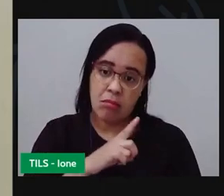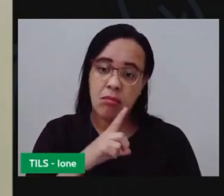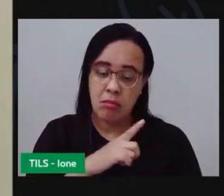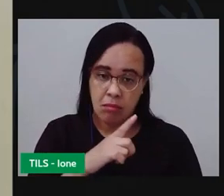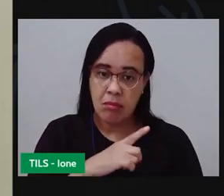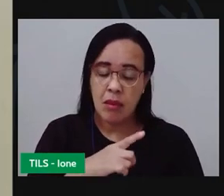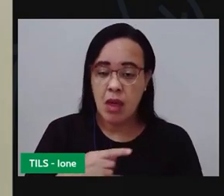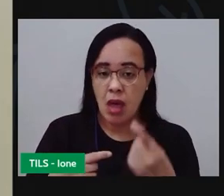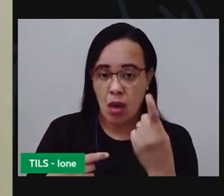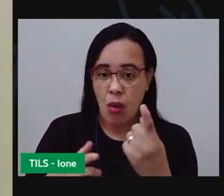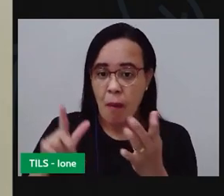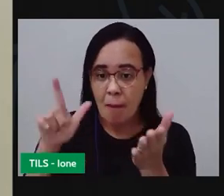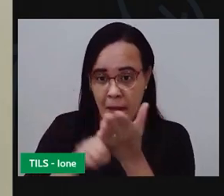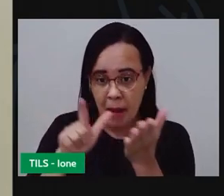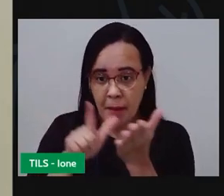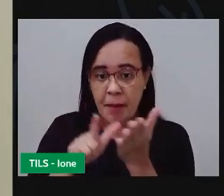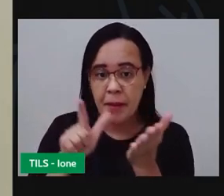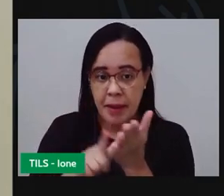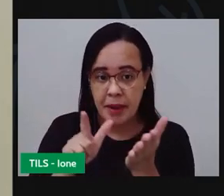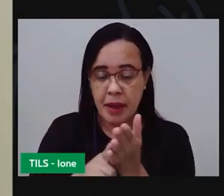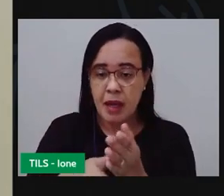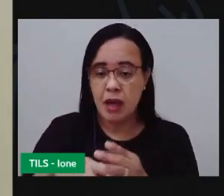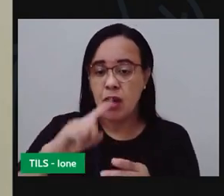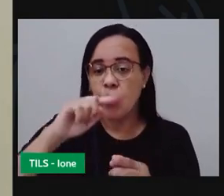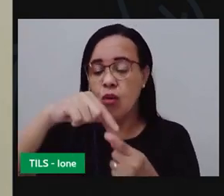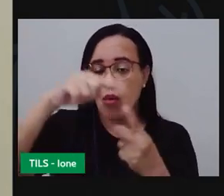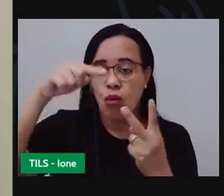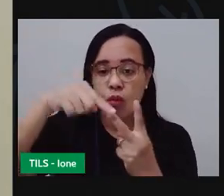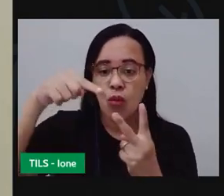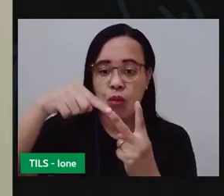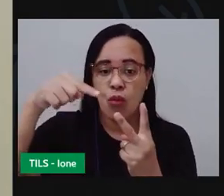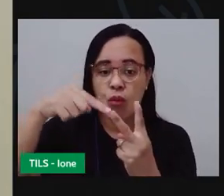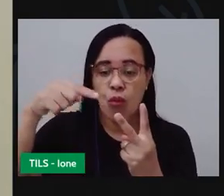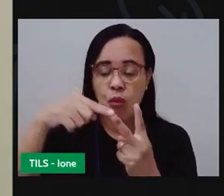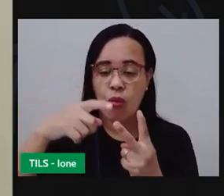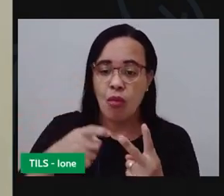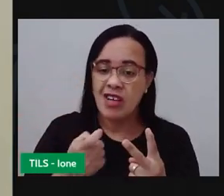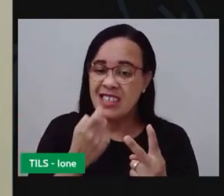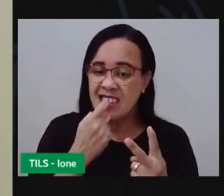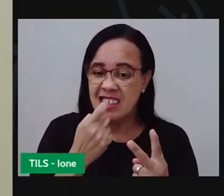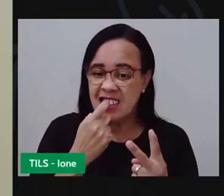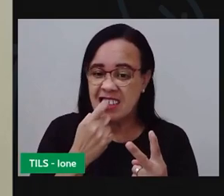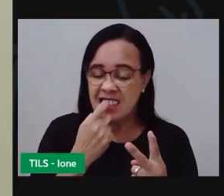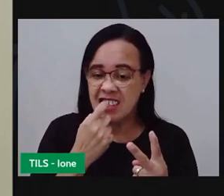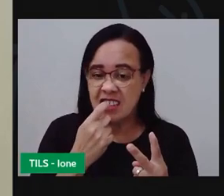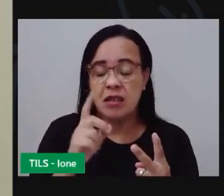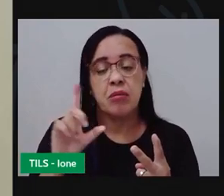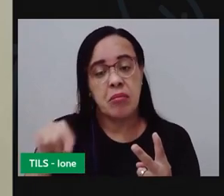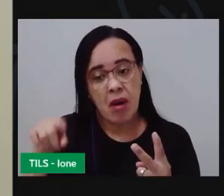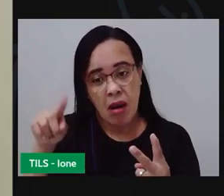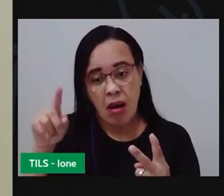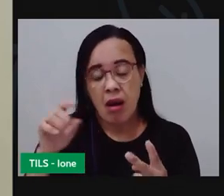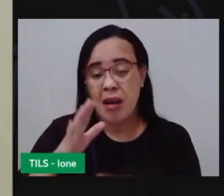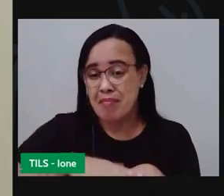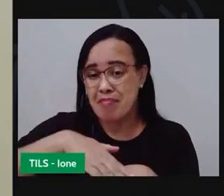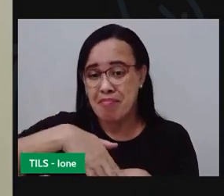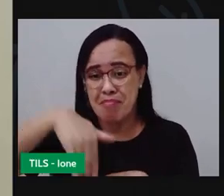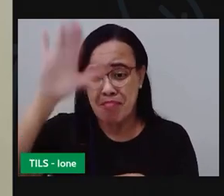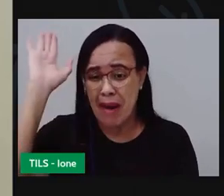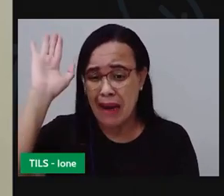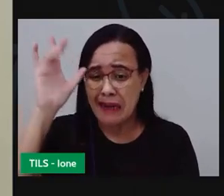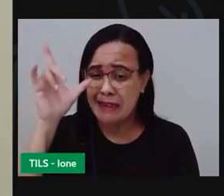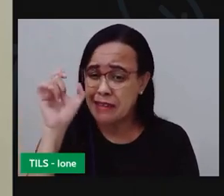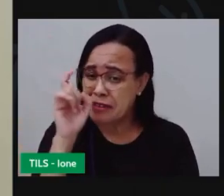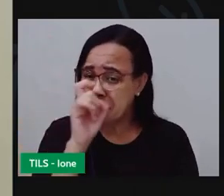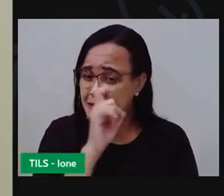aqui que eu estou mostrando, ele tem duas embalagens. Então, ele produz ainda mais lixo para o meio ambiente. Porque